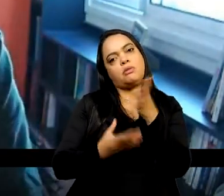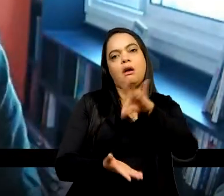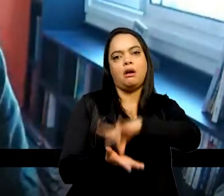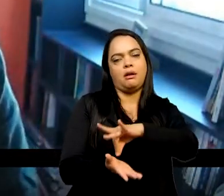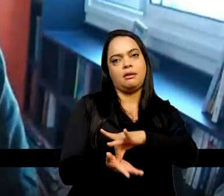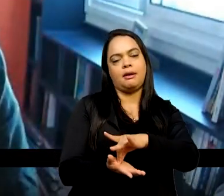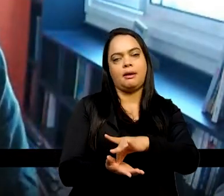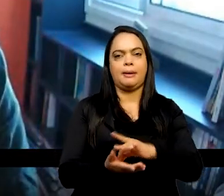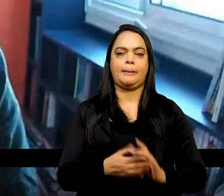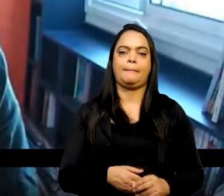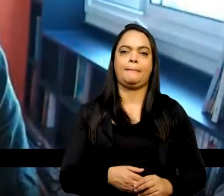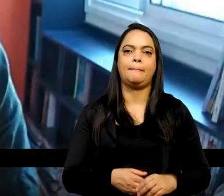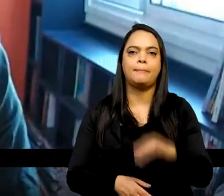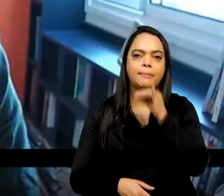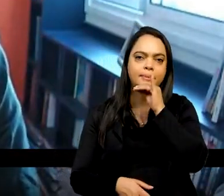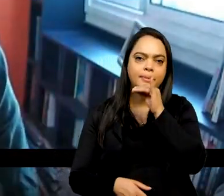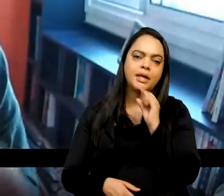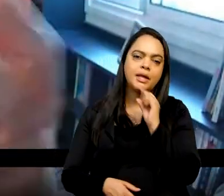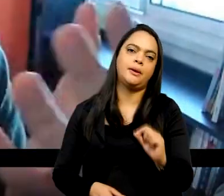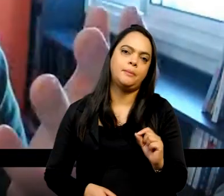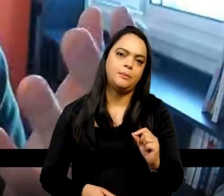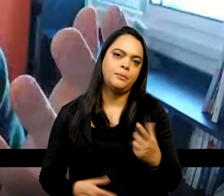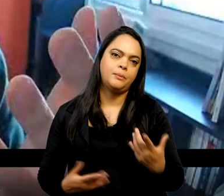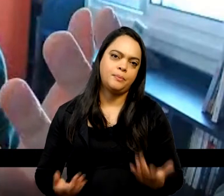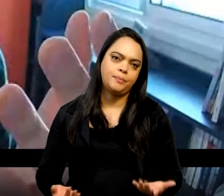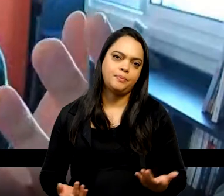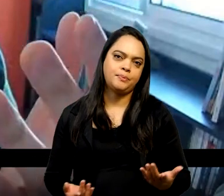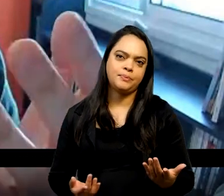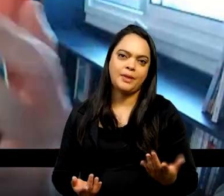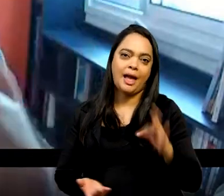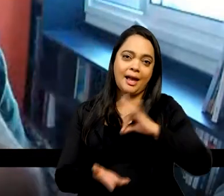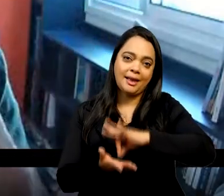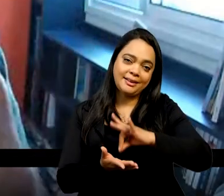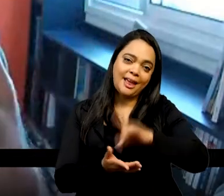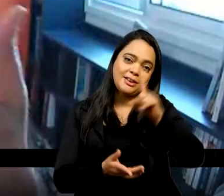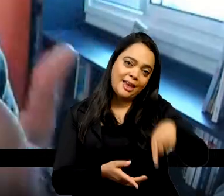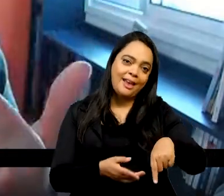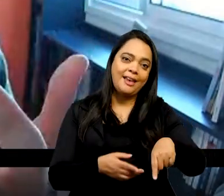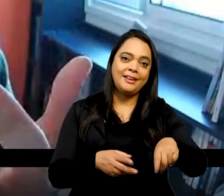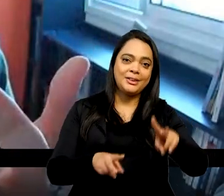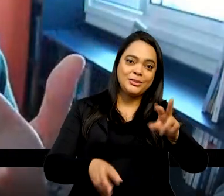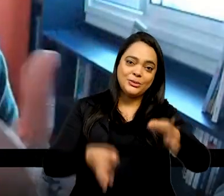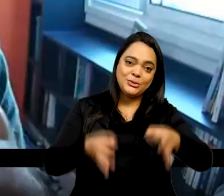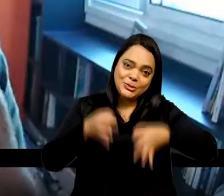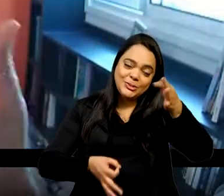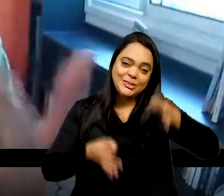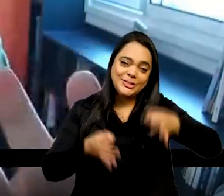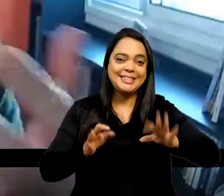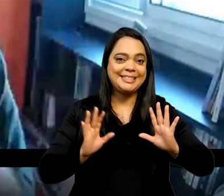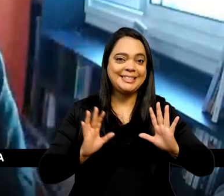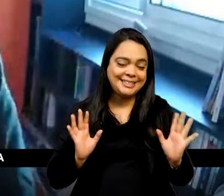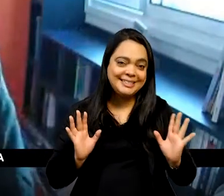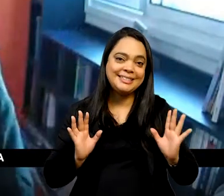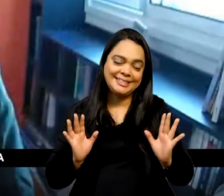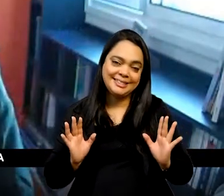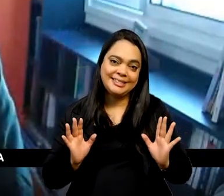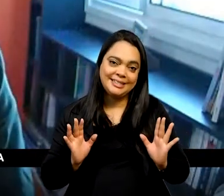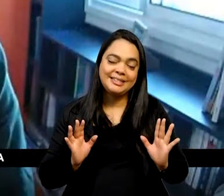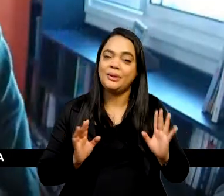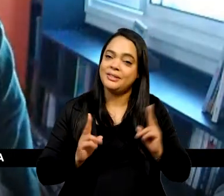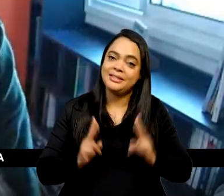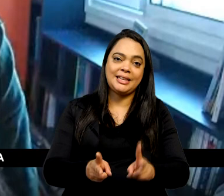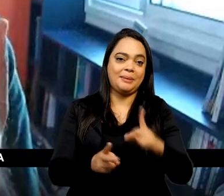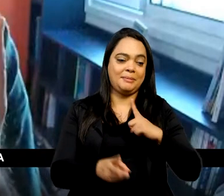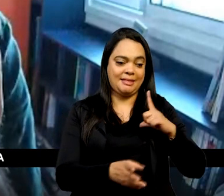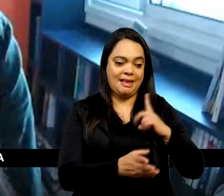Parafraseando aqui o grande Mark Bloch, a verdade é uma questão de justiça, e por isso ela é sempre o norte do trabalho do historiador.